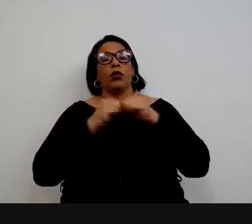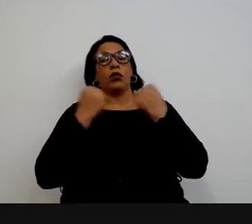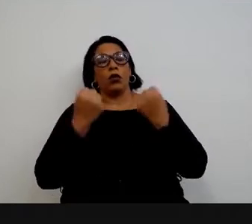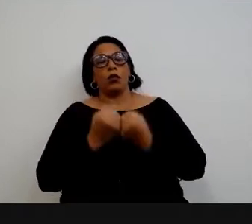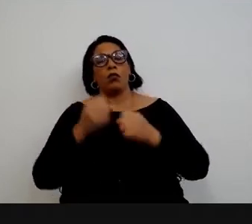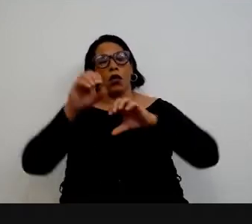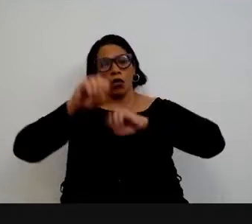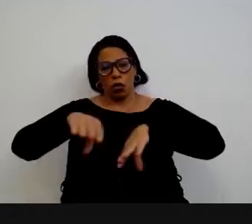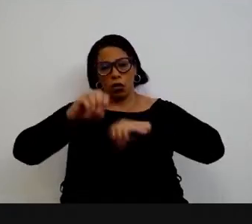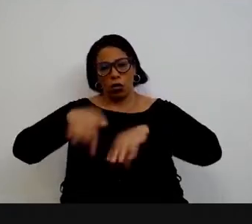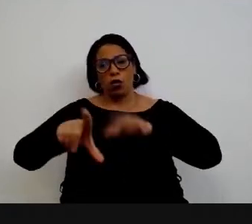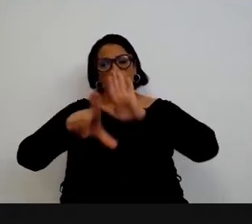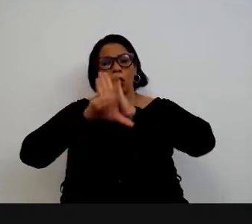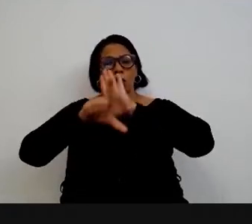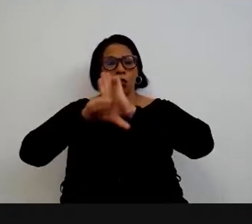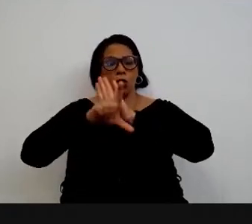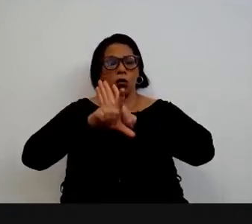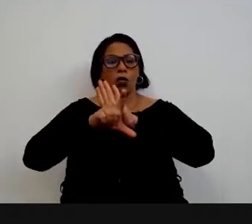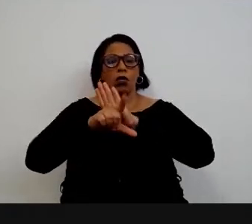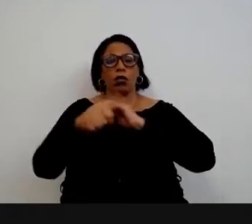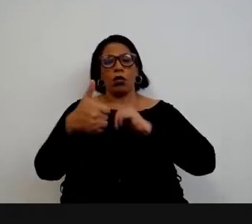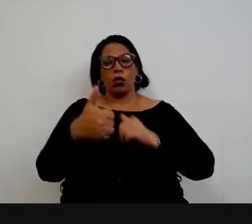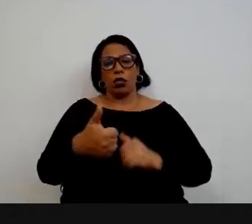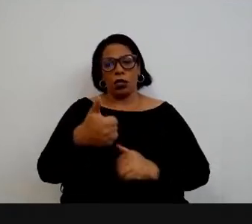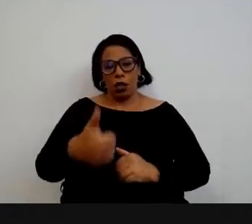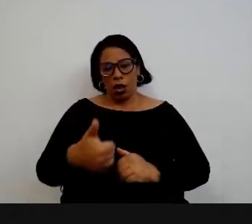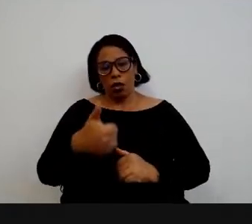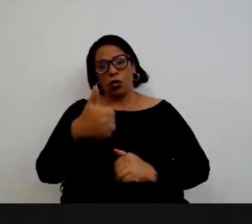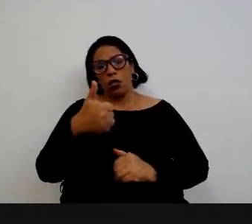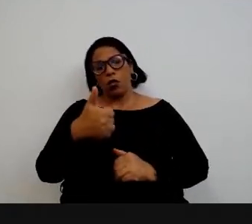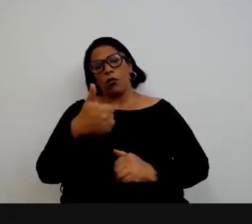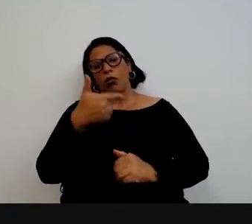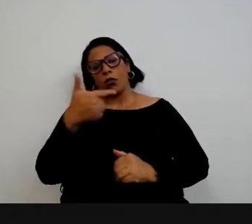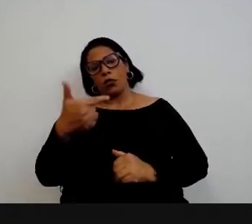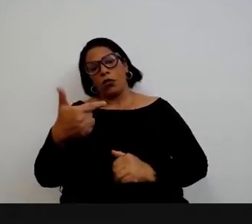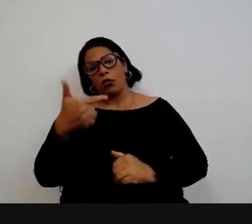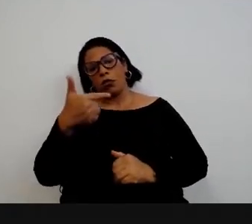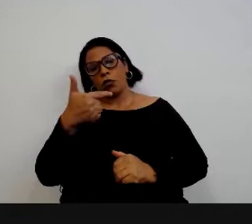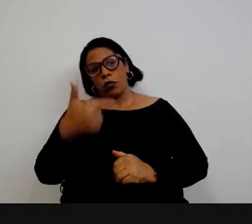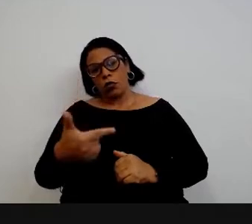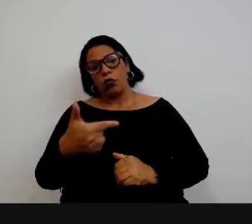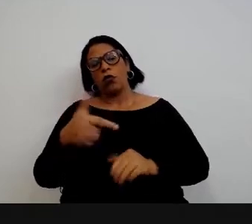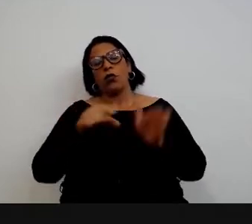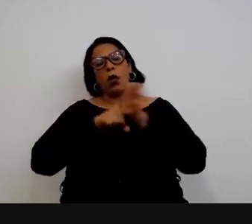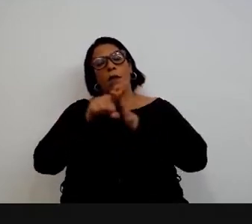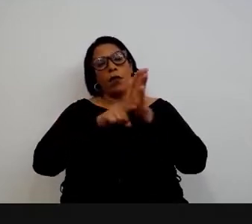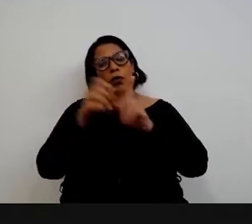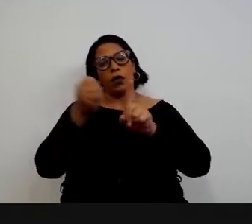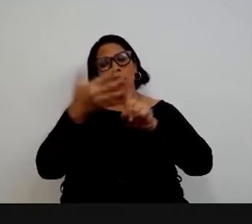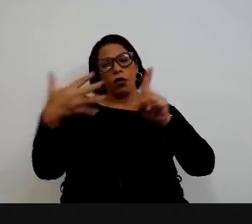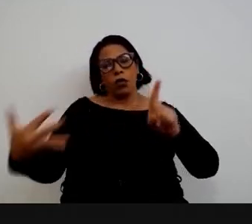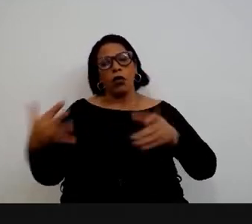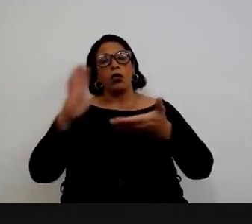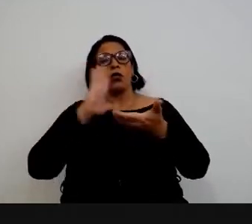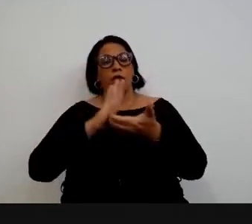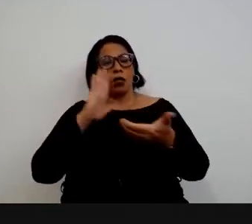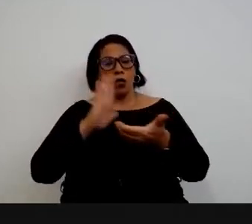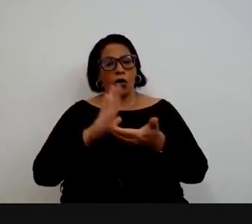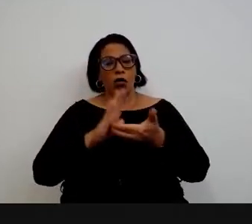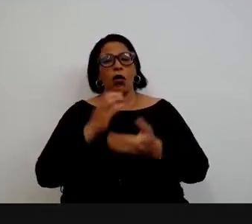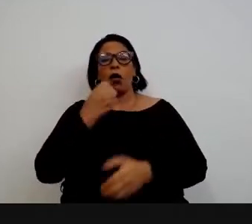Seminário de Educação Legislativa e também do 12º, 12ª Jornada de Pesquisa e Extensão da Câmara dos Deputados.